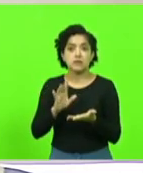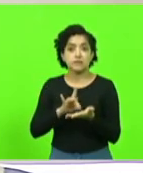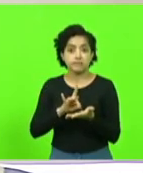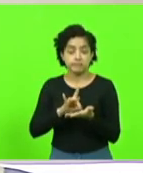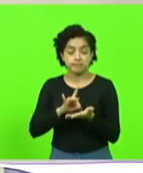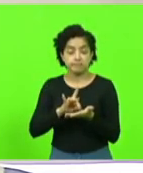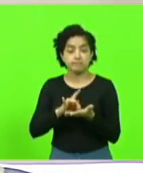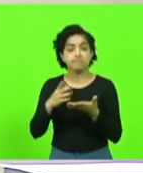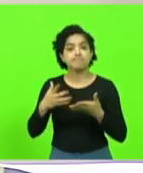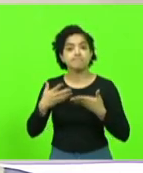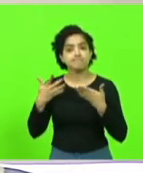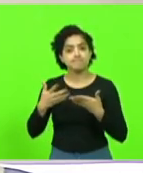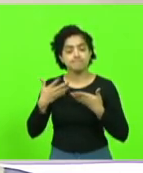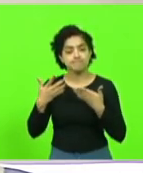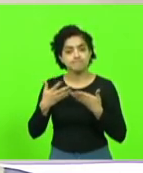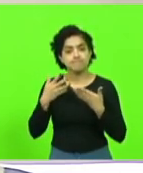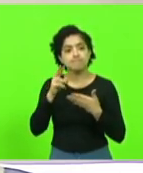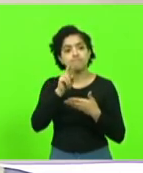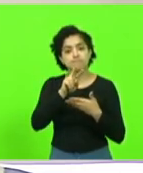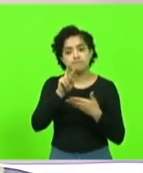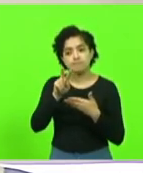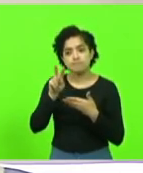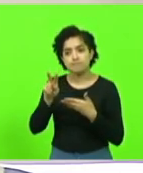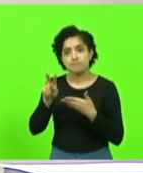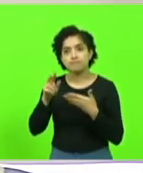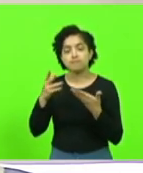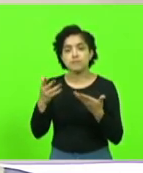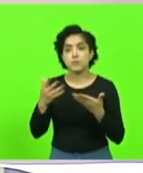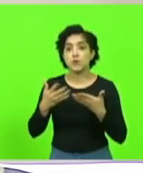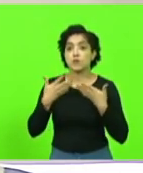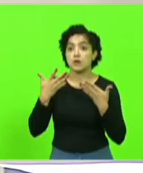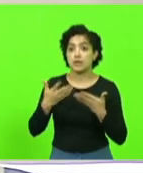vi a alegria, deputado Alba, deputado Márcio Machado,